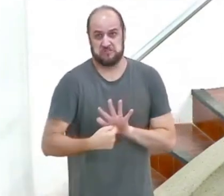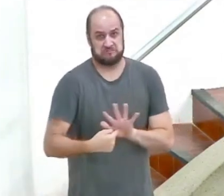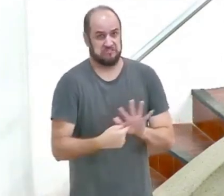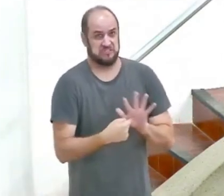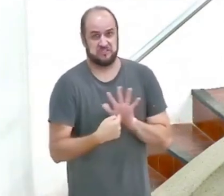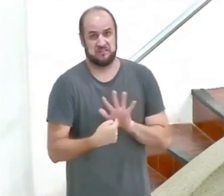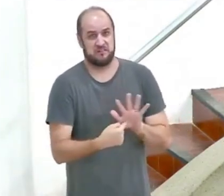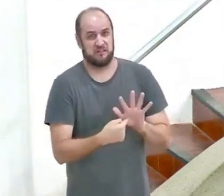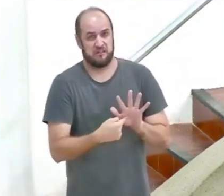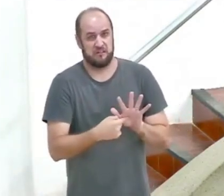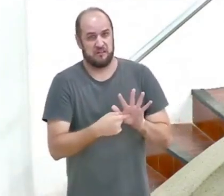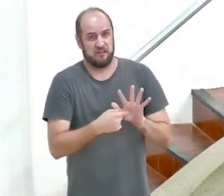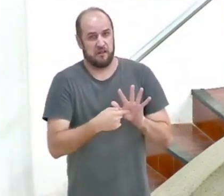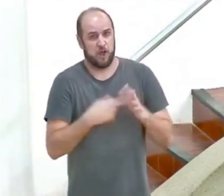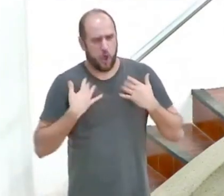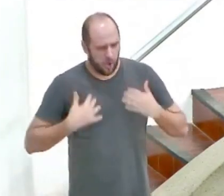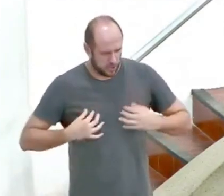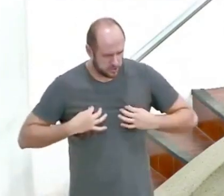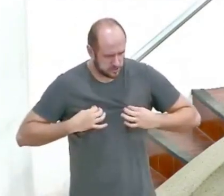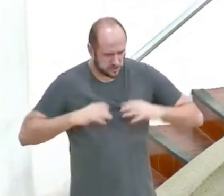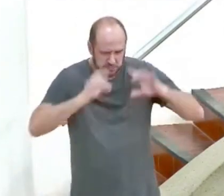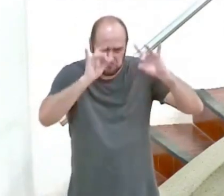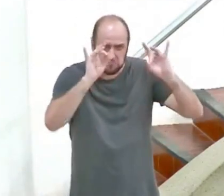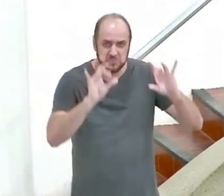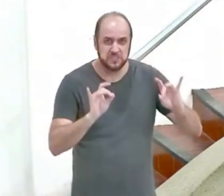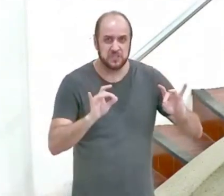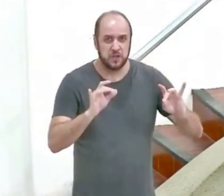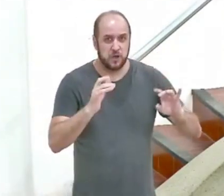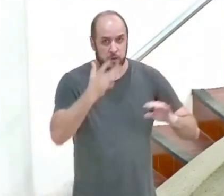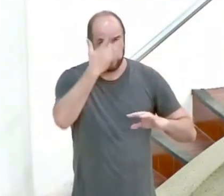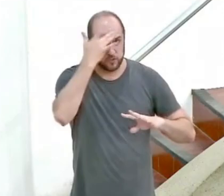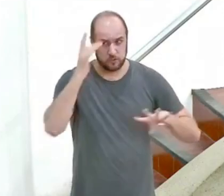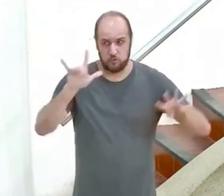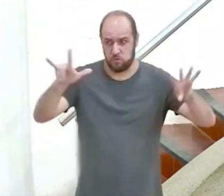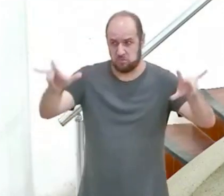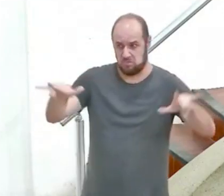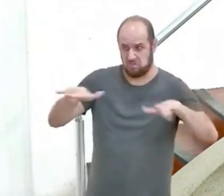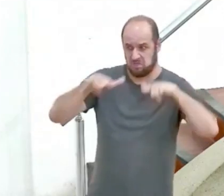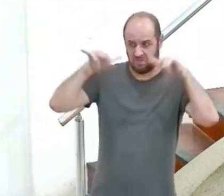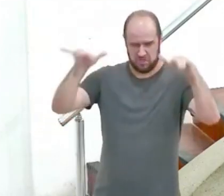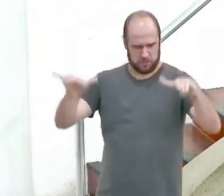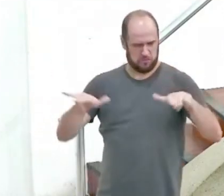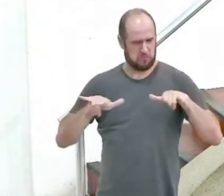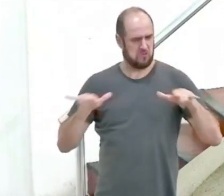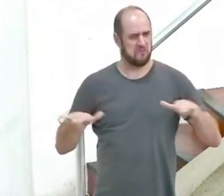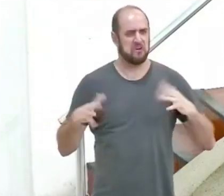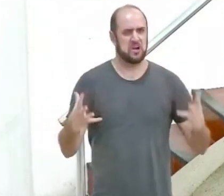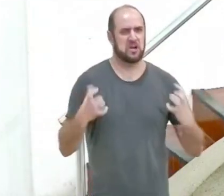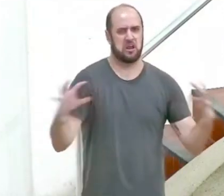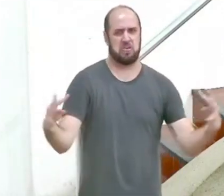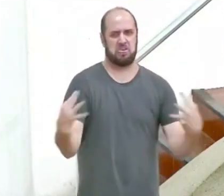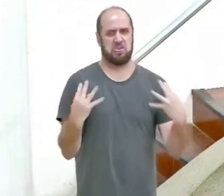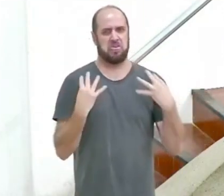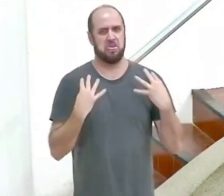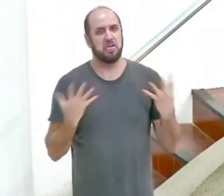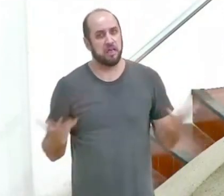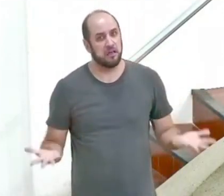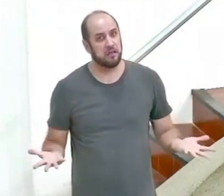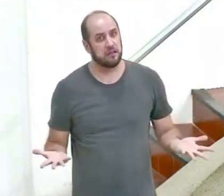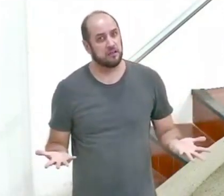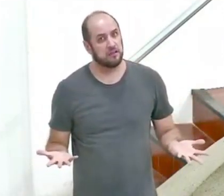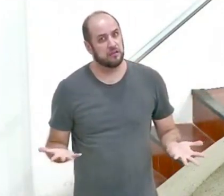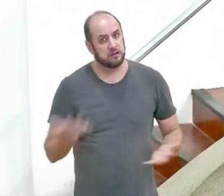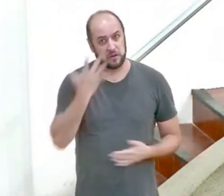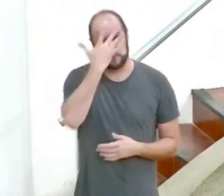para atrair olhares que não são seus? Não é isso que se faz